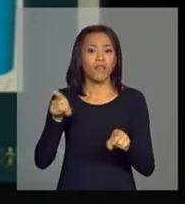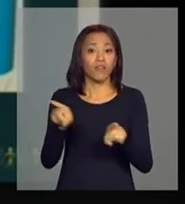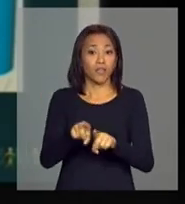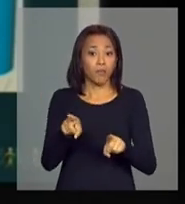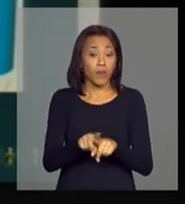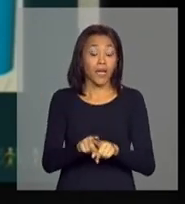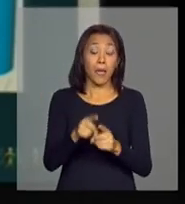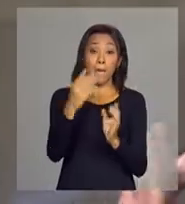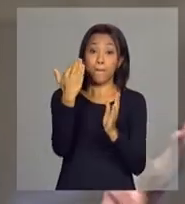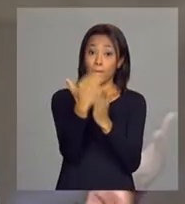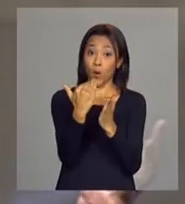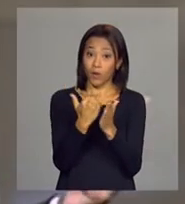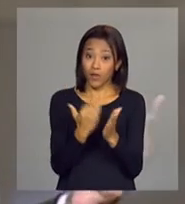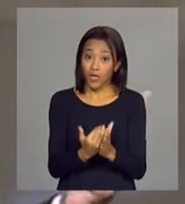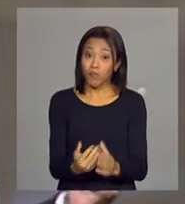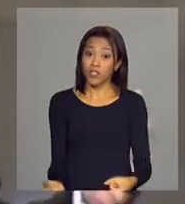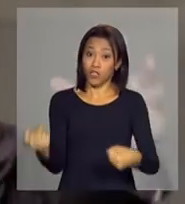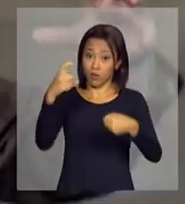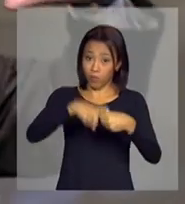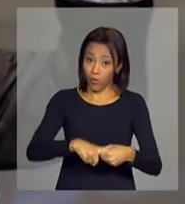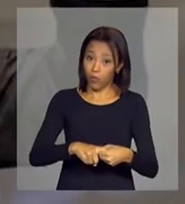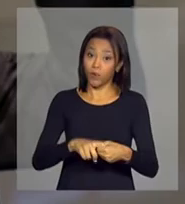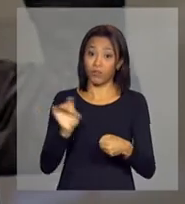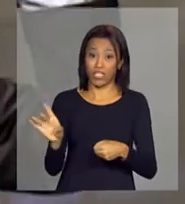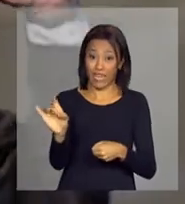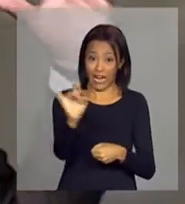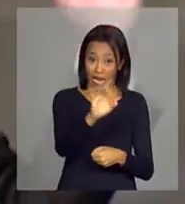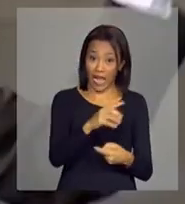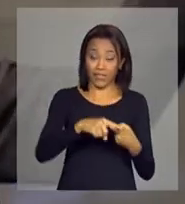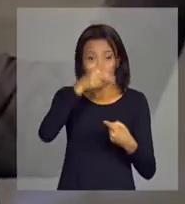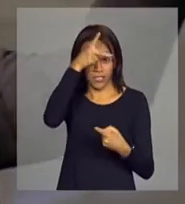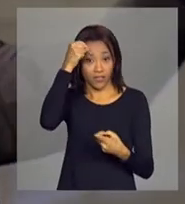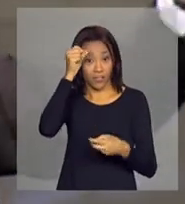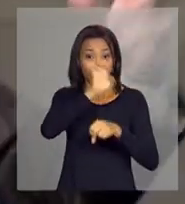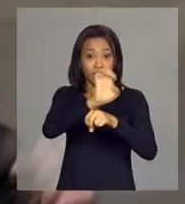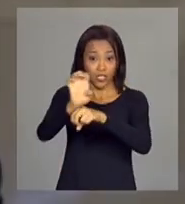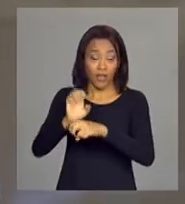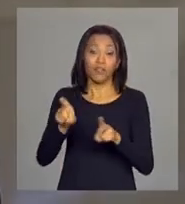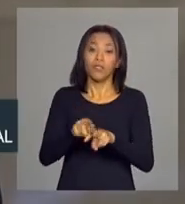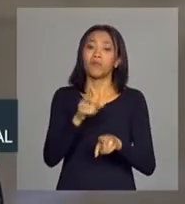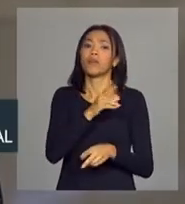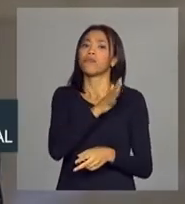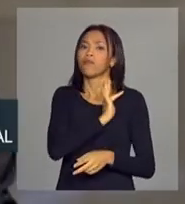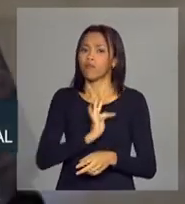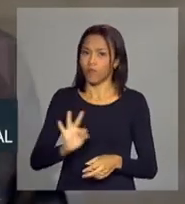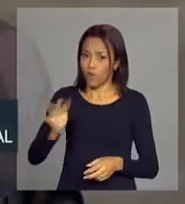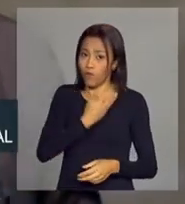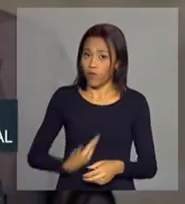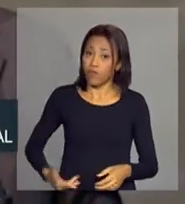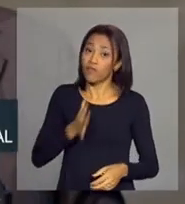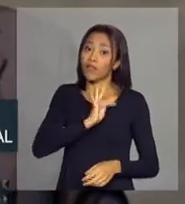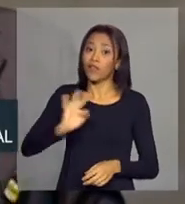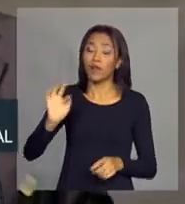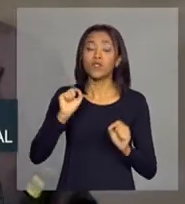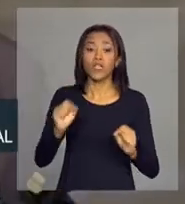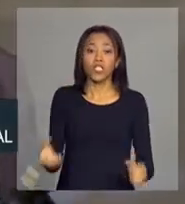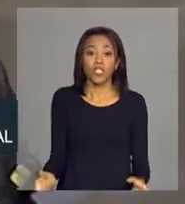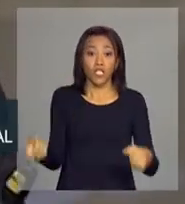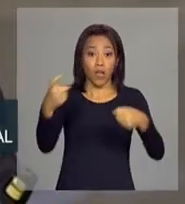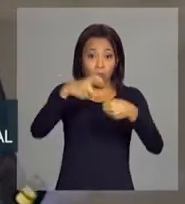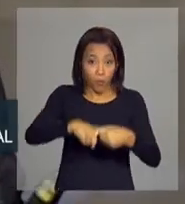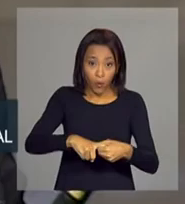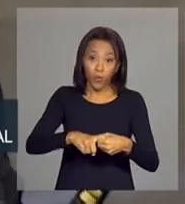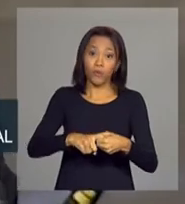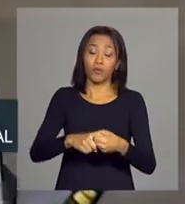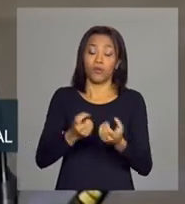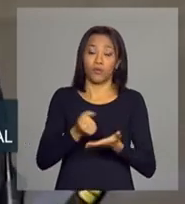programas nesses três níveis de governo, um grande esforço, mais recentemente, sobretudo a partir de 2003, de cooperação no âmbito do